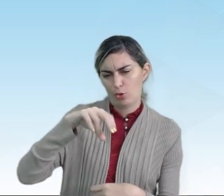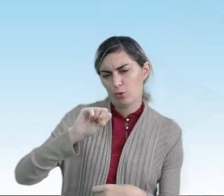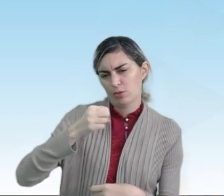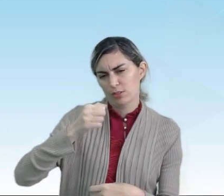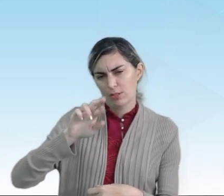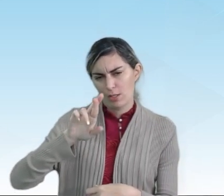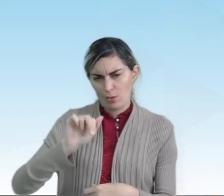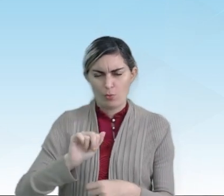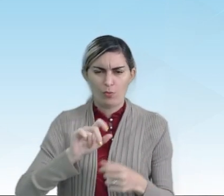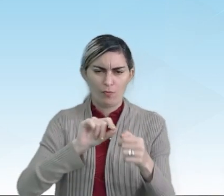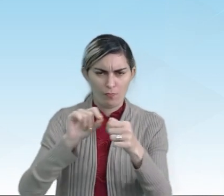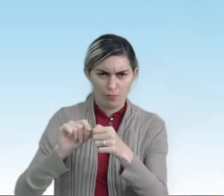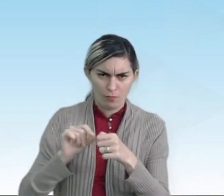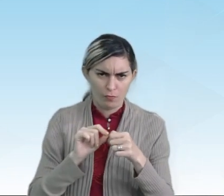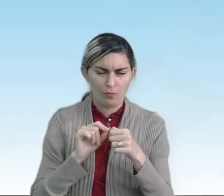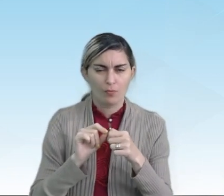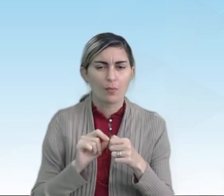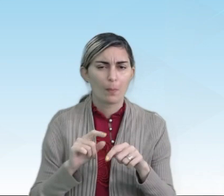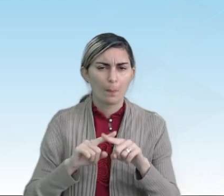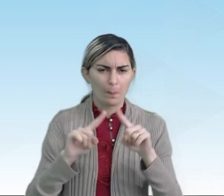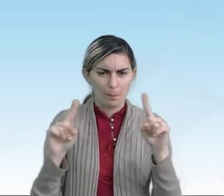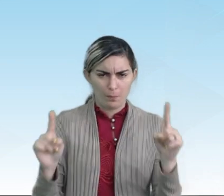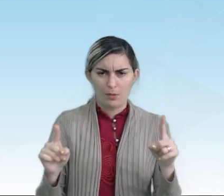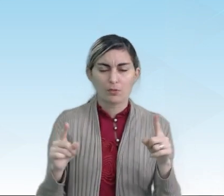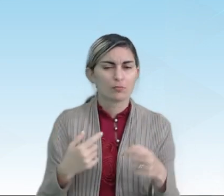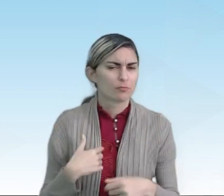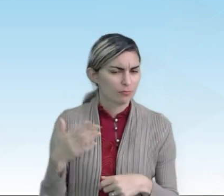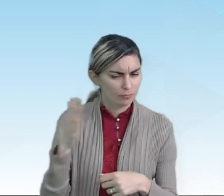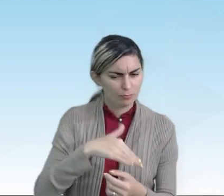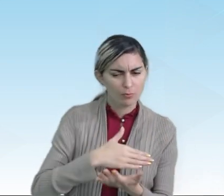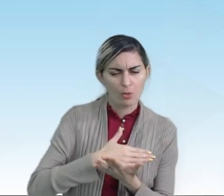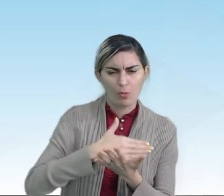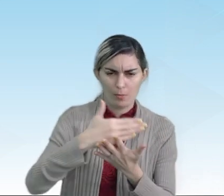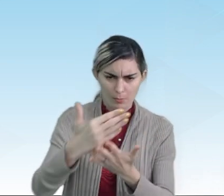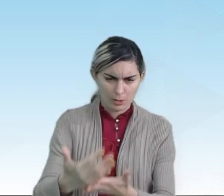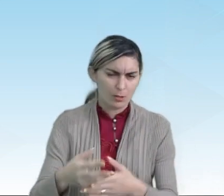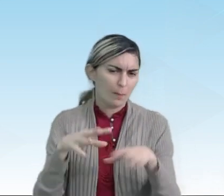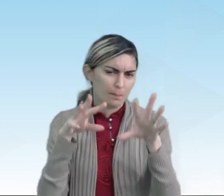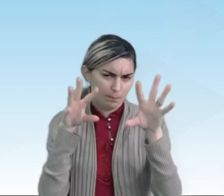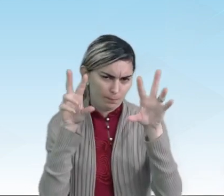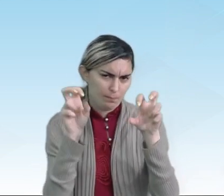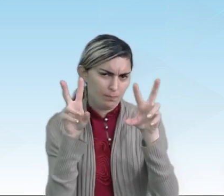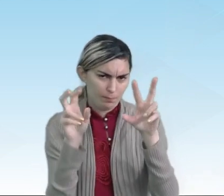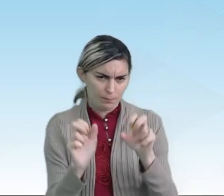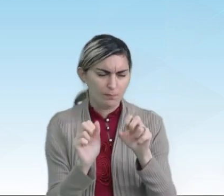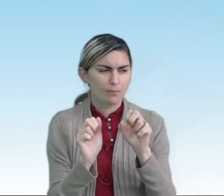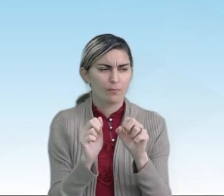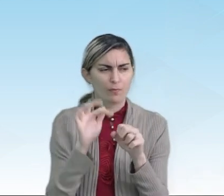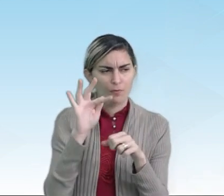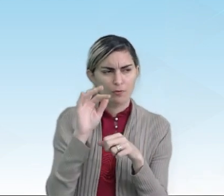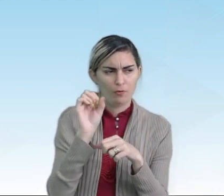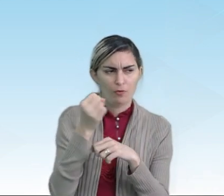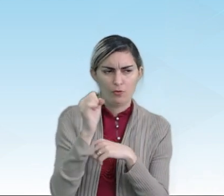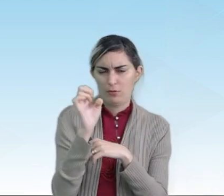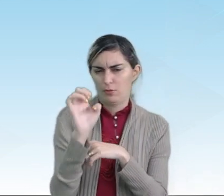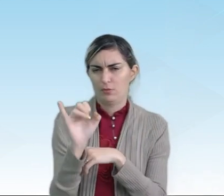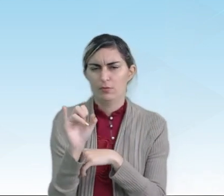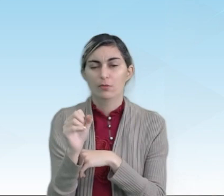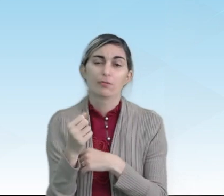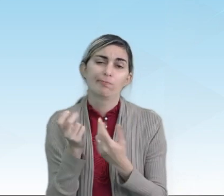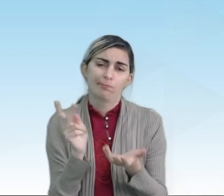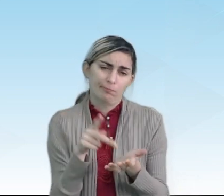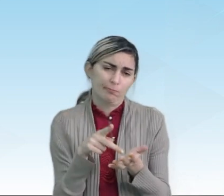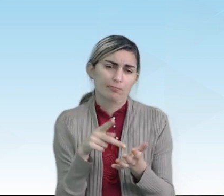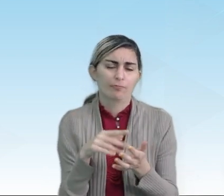foram fossilizados. Mas, bora começar o nosso assunto quando se trata de fósseis. Na